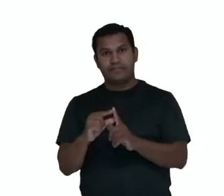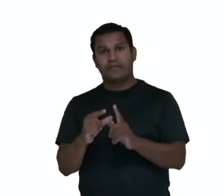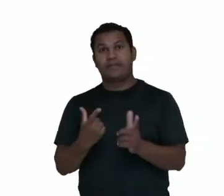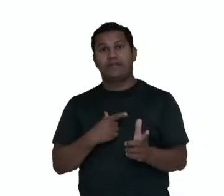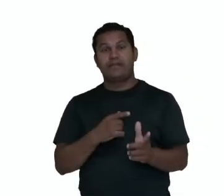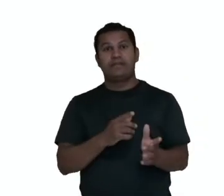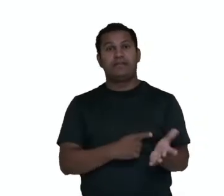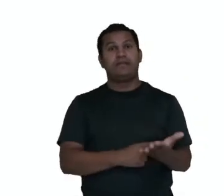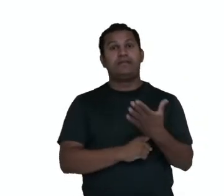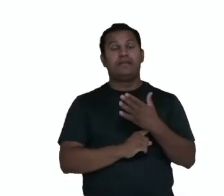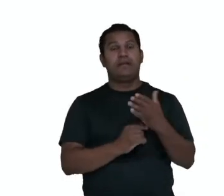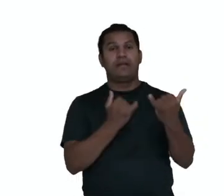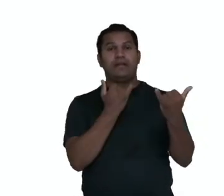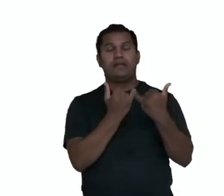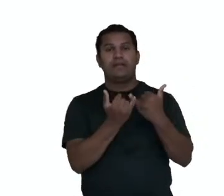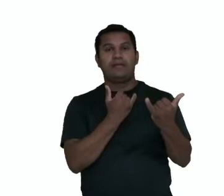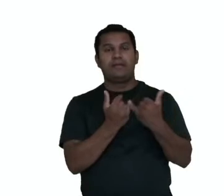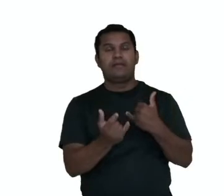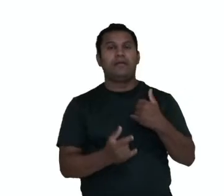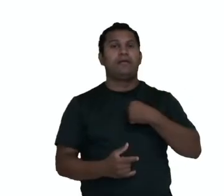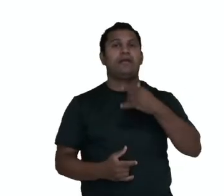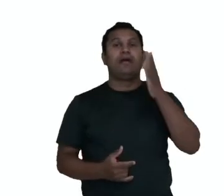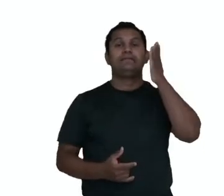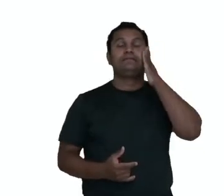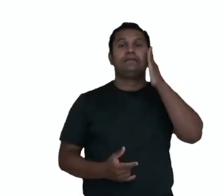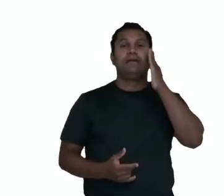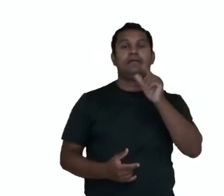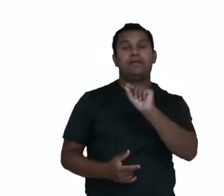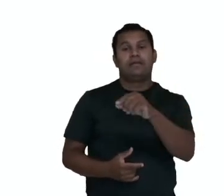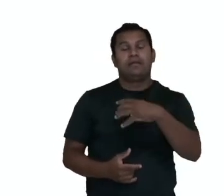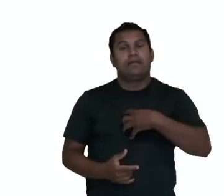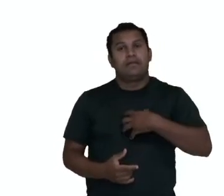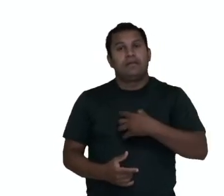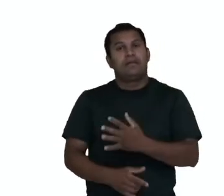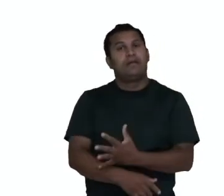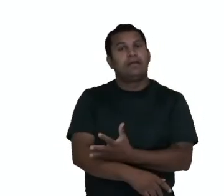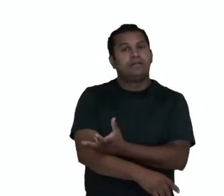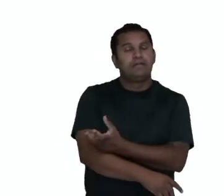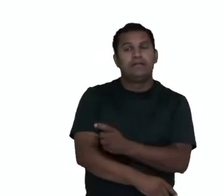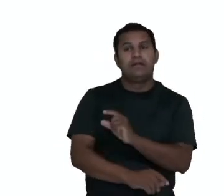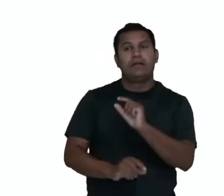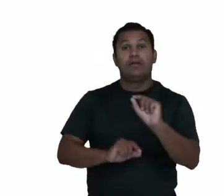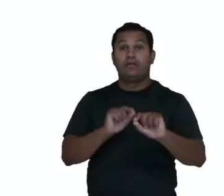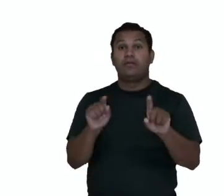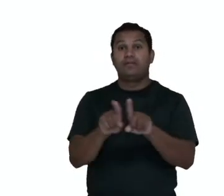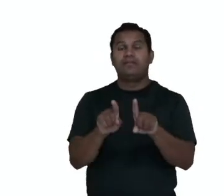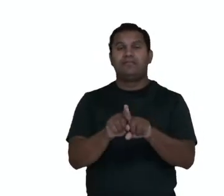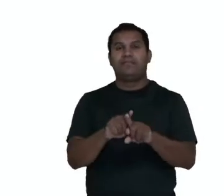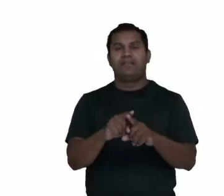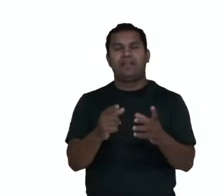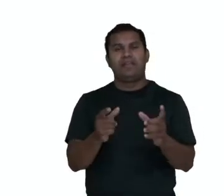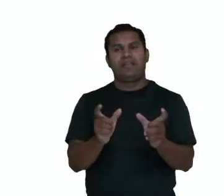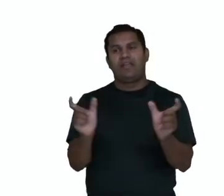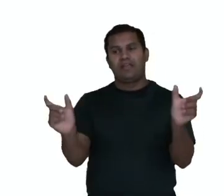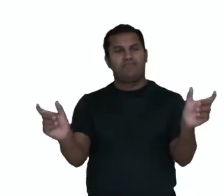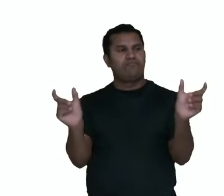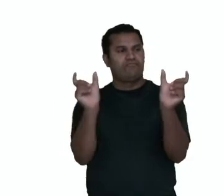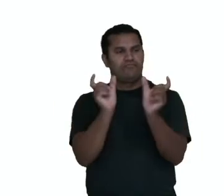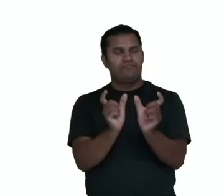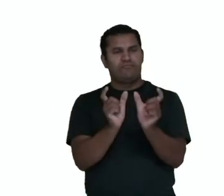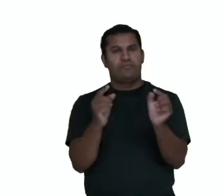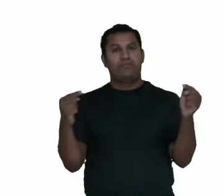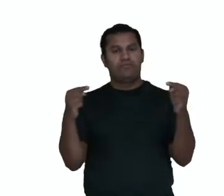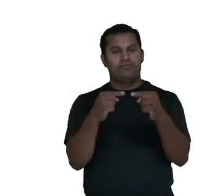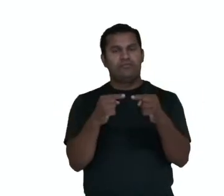Eles revelam sensibilidade de quem as utilizam, exploram o sentido não literal das palavras, realçam sonoridade de